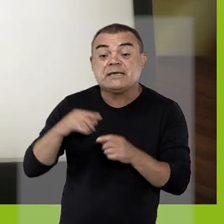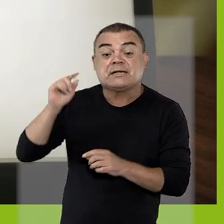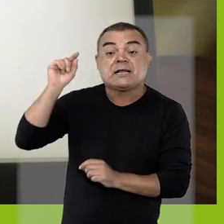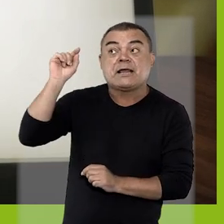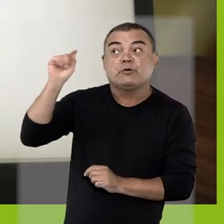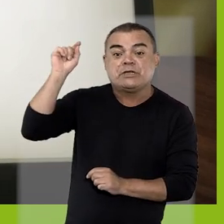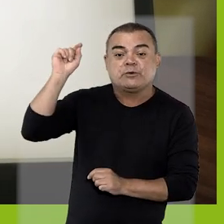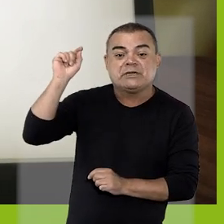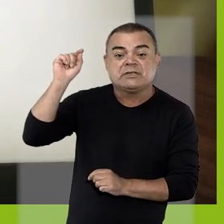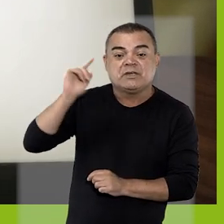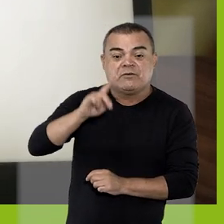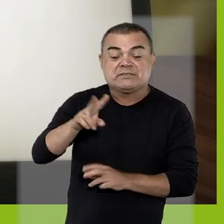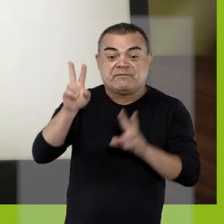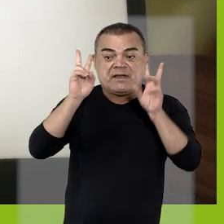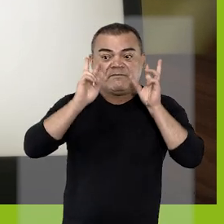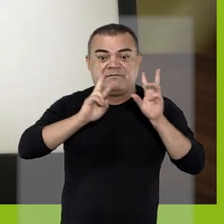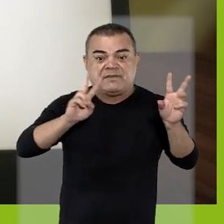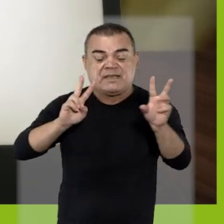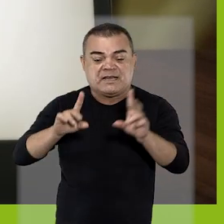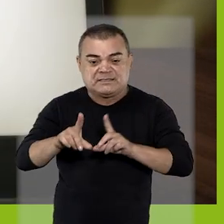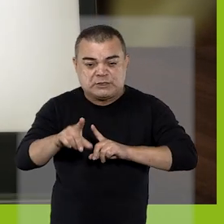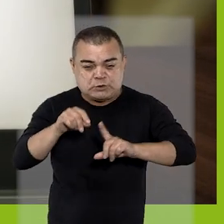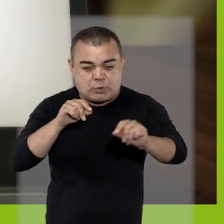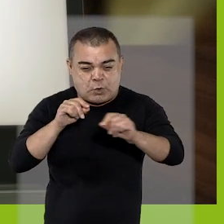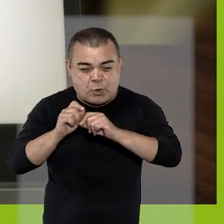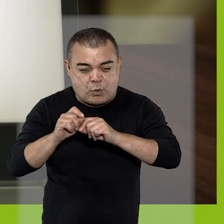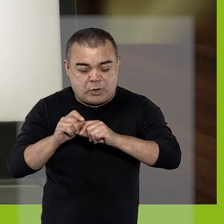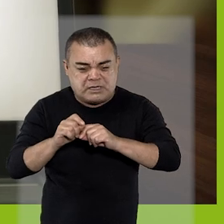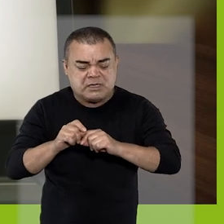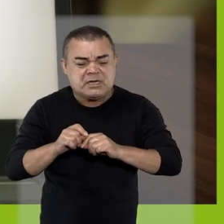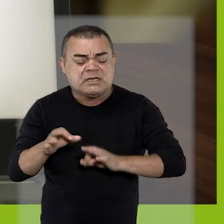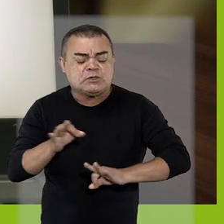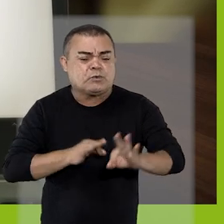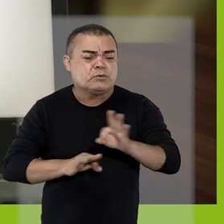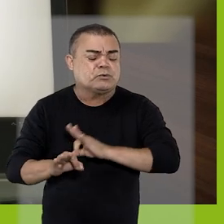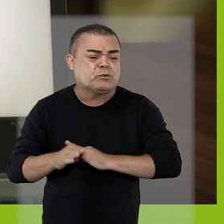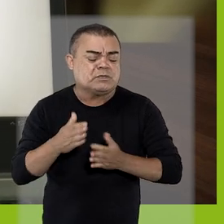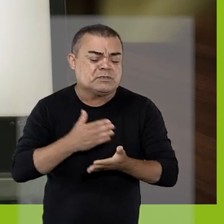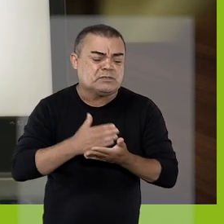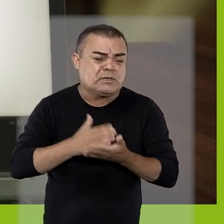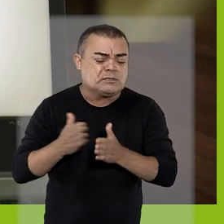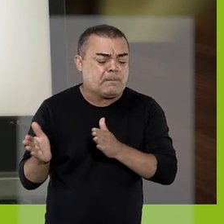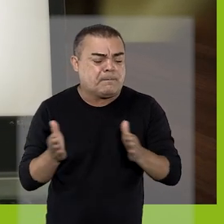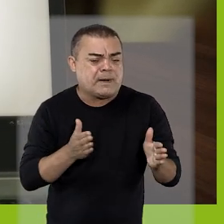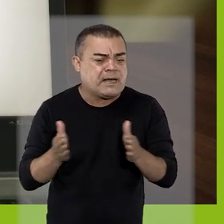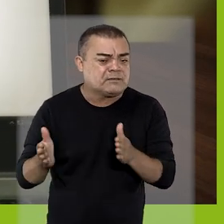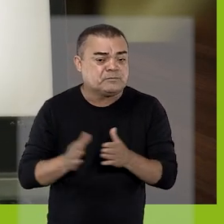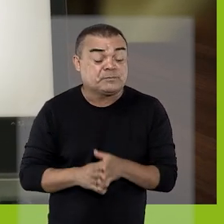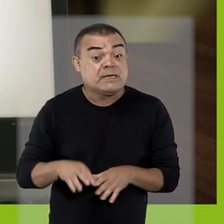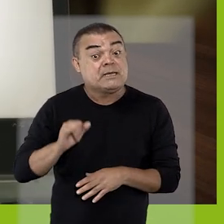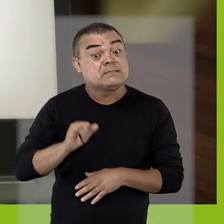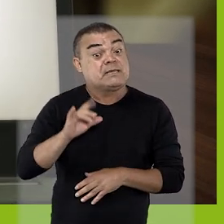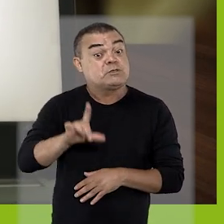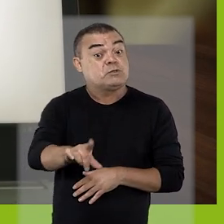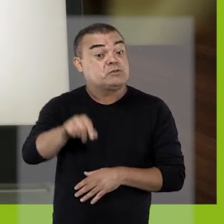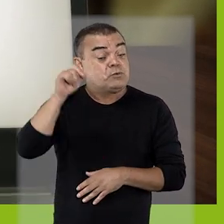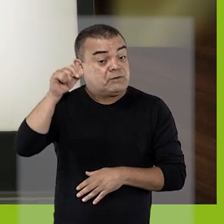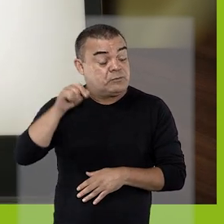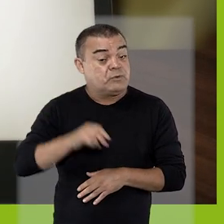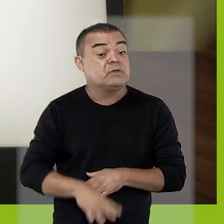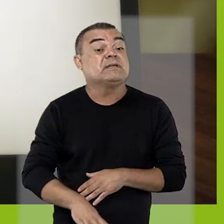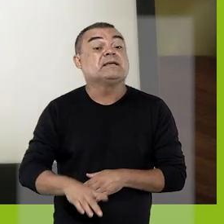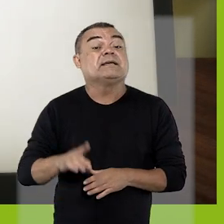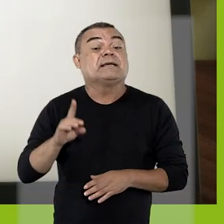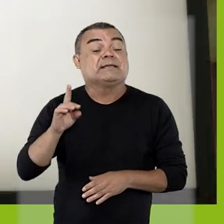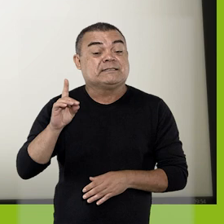clicar no ícone. Você irá visualizar as opções de definição de controle de prazo. Se a sua escolha for